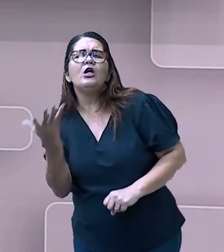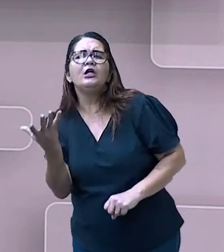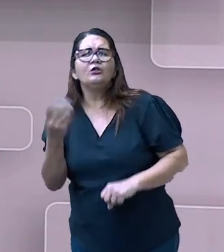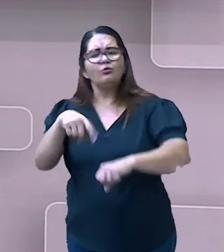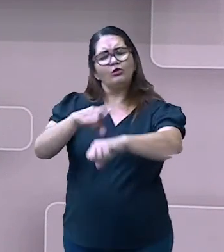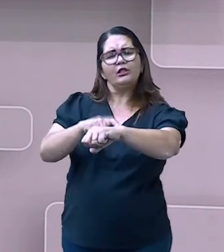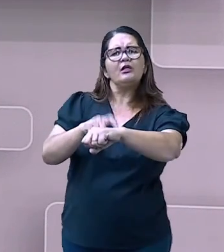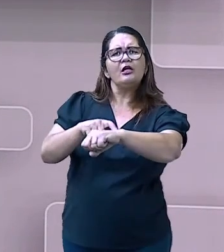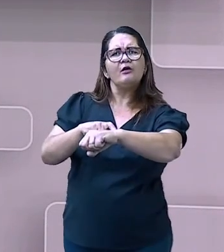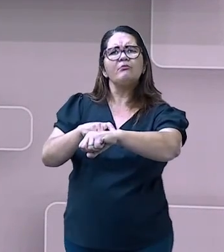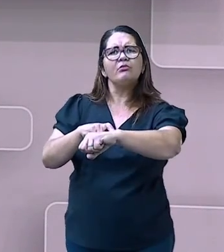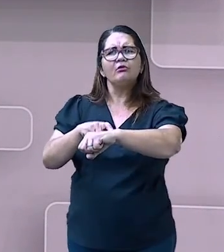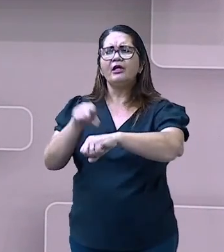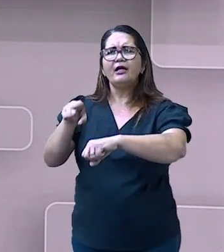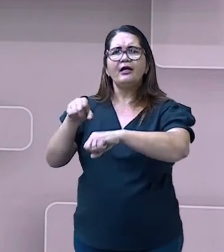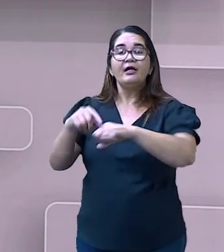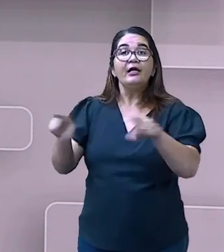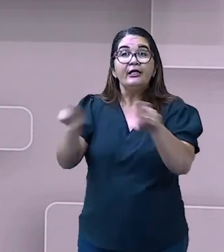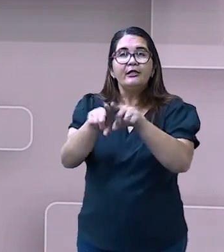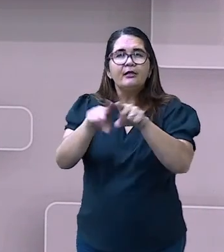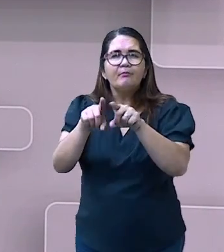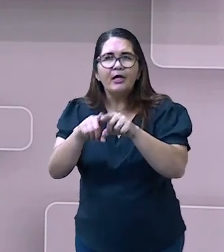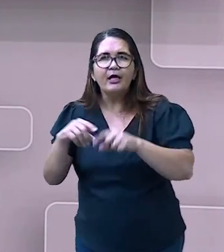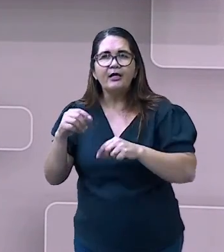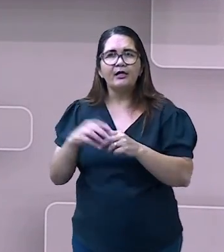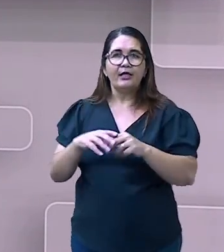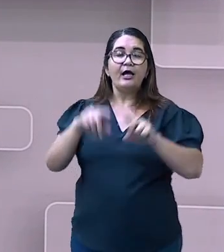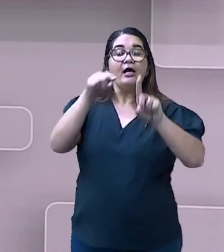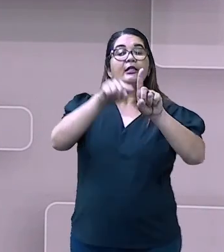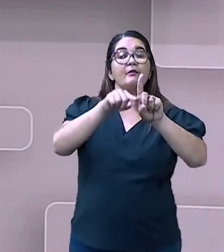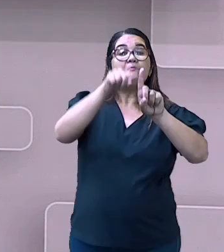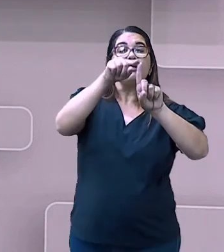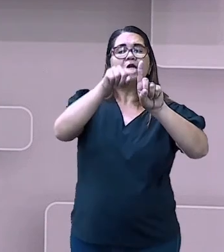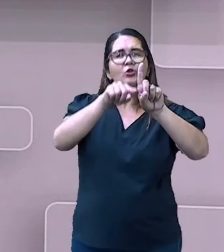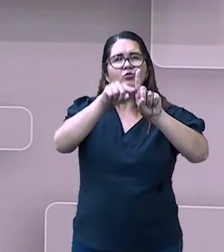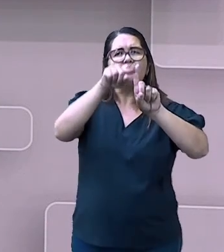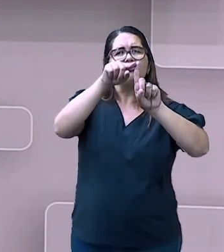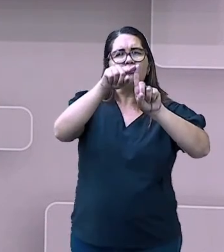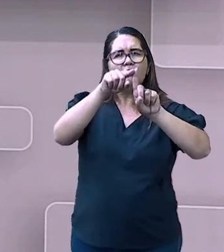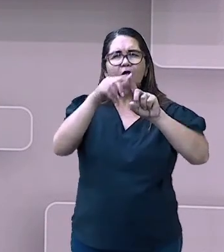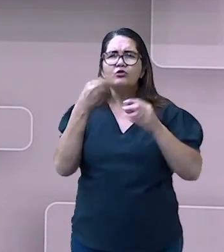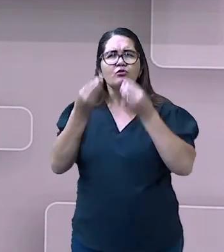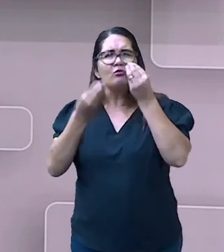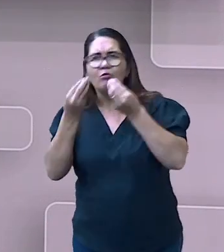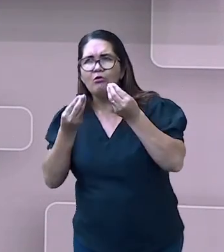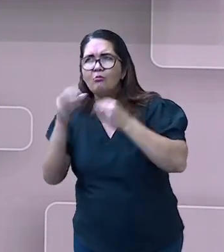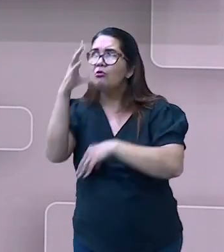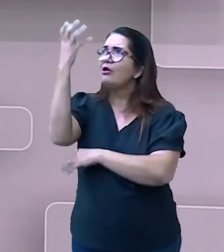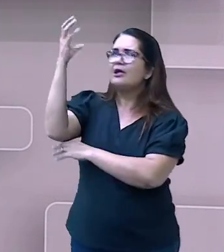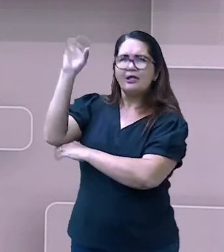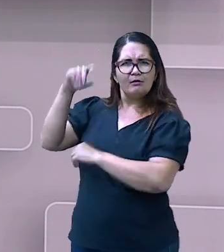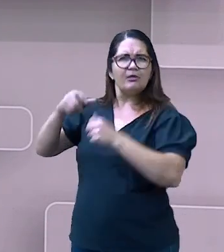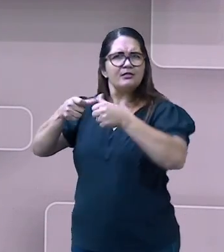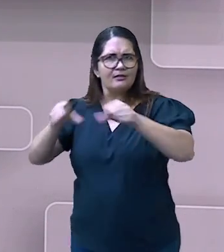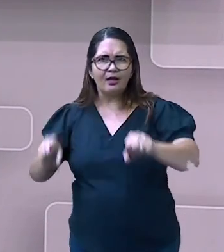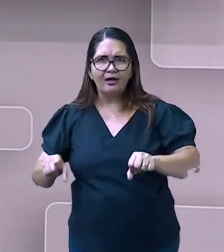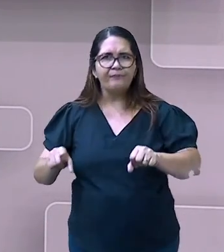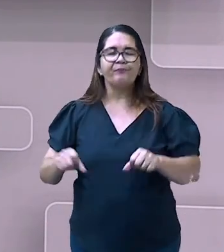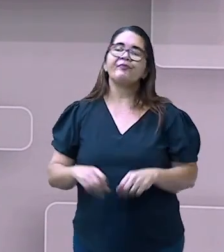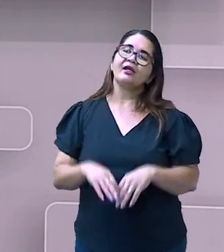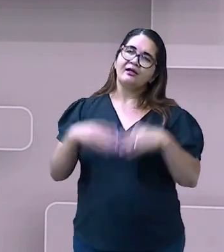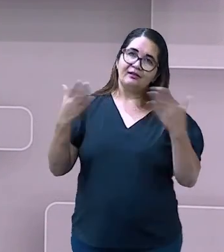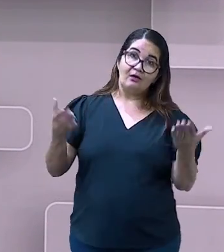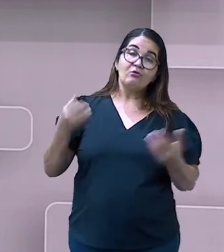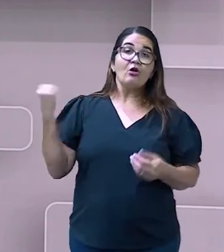é muito completo e foi muito bem utilizado, né? Ele é muito bem utilizado no mundo de hoje. Principalmente